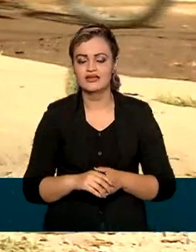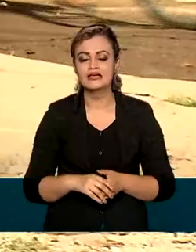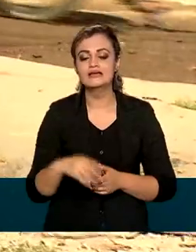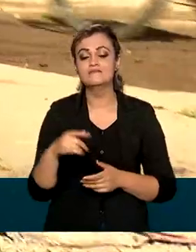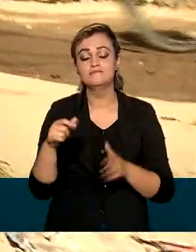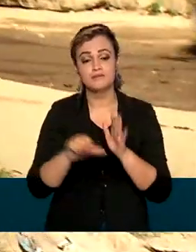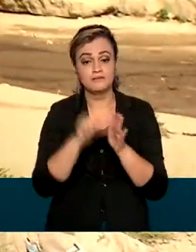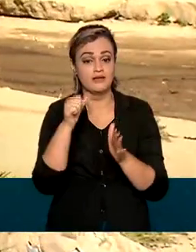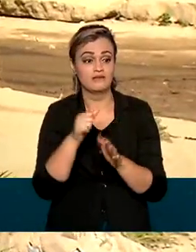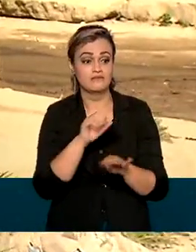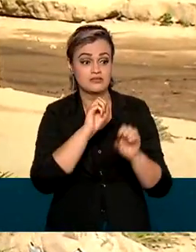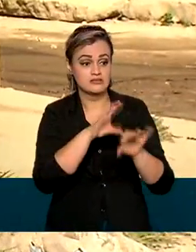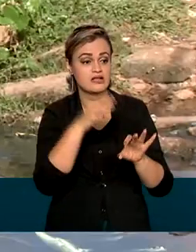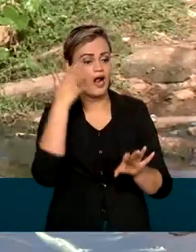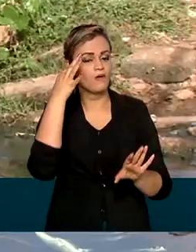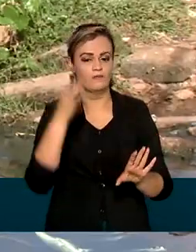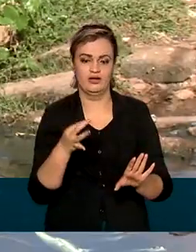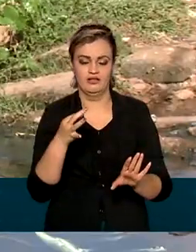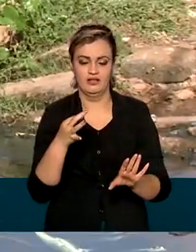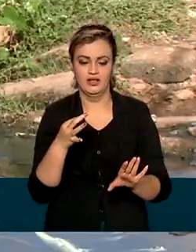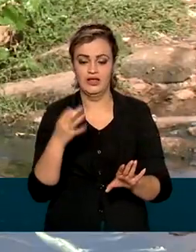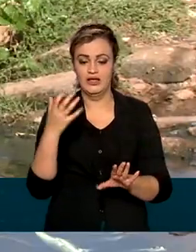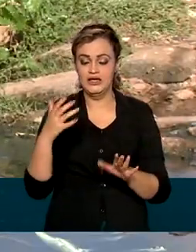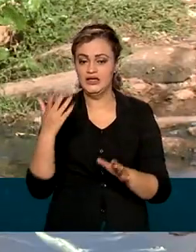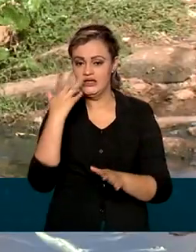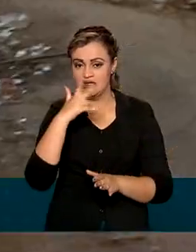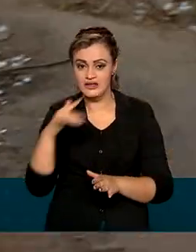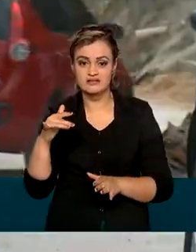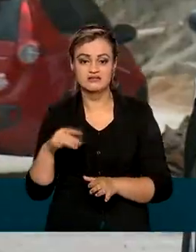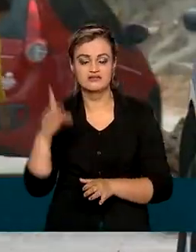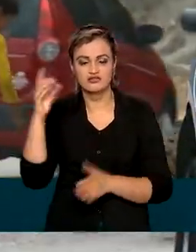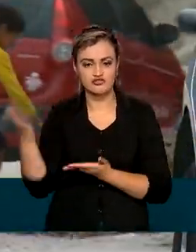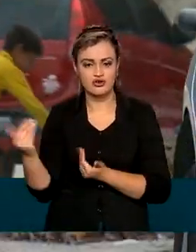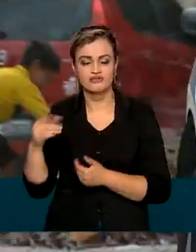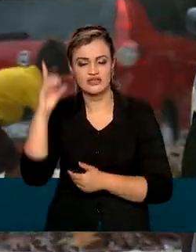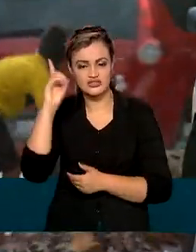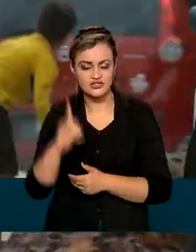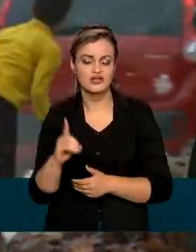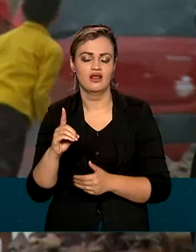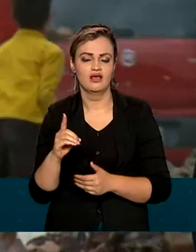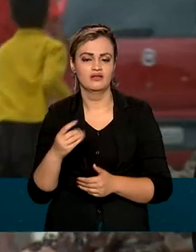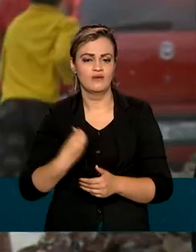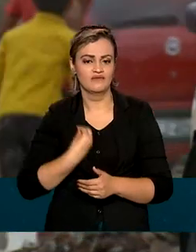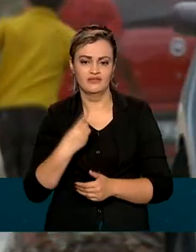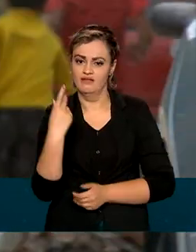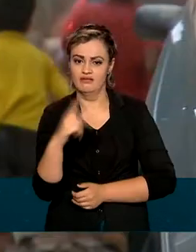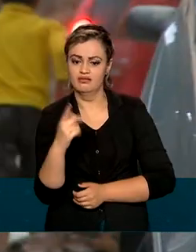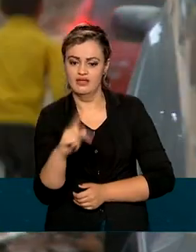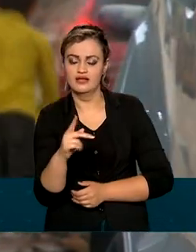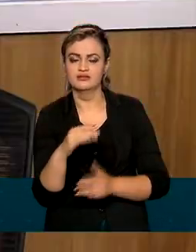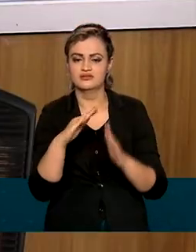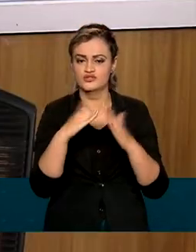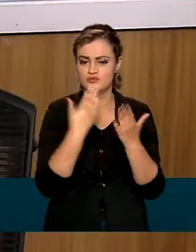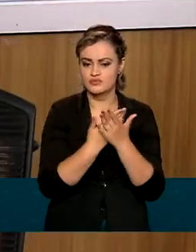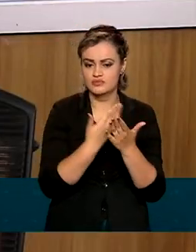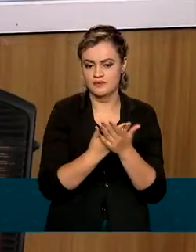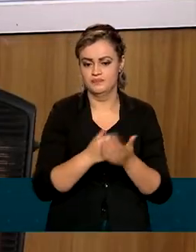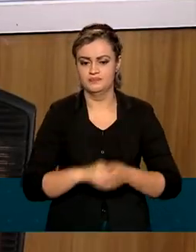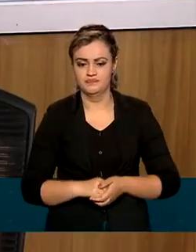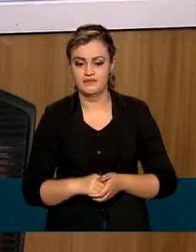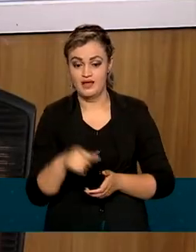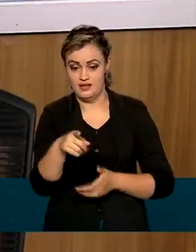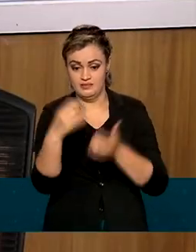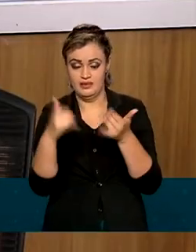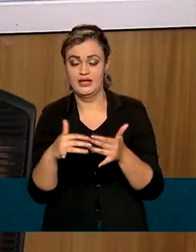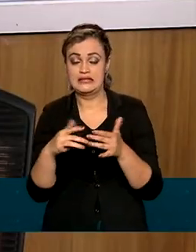conscientização da sociedade. Crianças e jovens têm direito à infância e adolescência têm o direito de estudar. Nós ampliamos